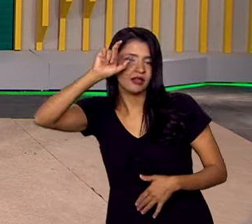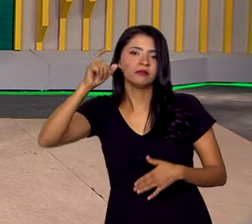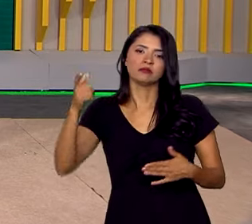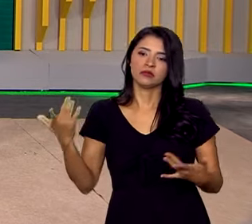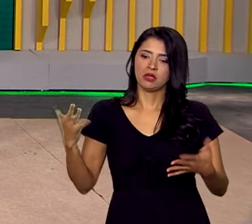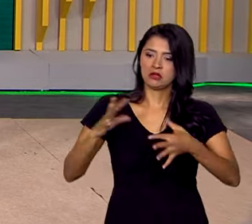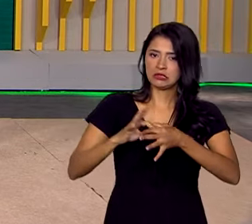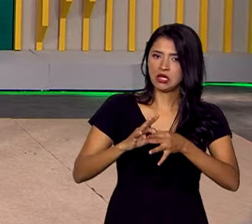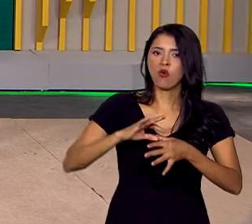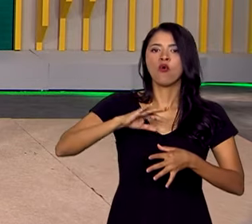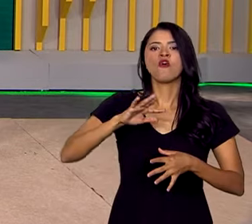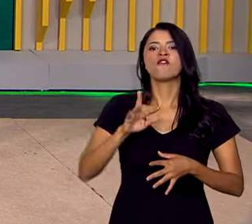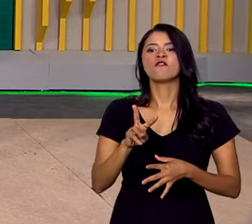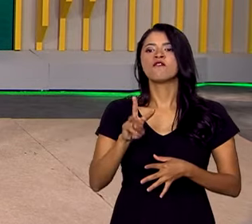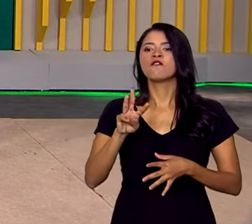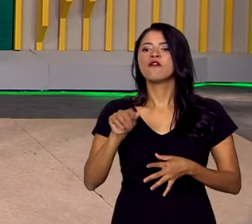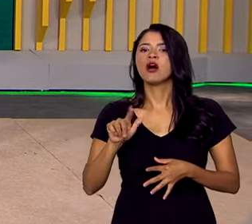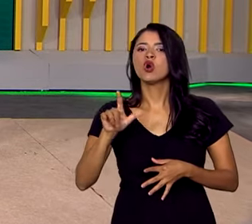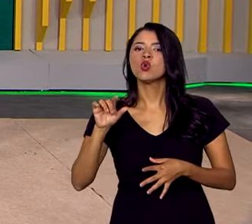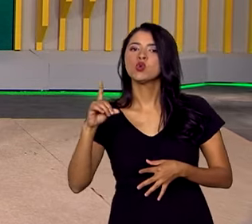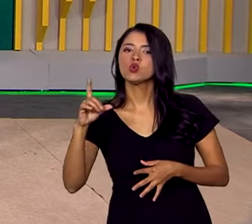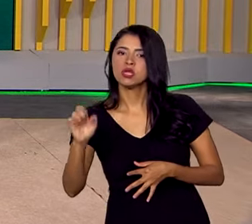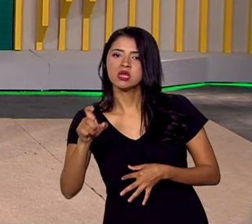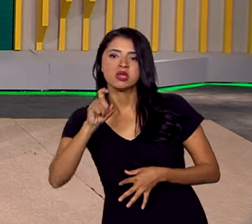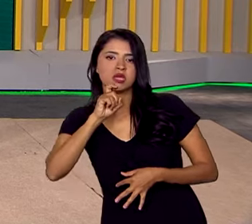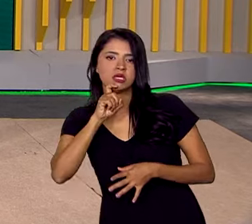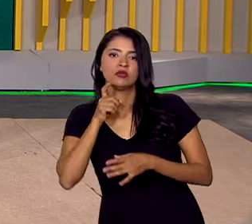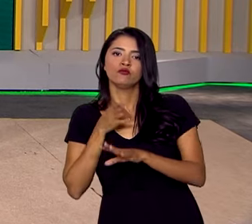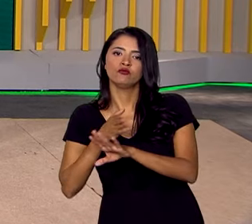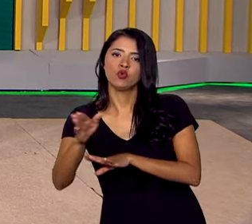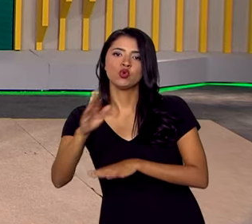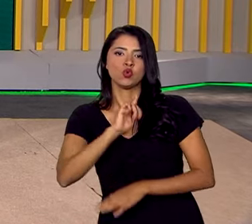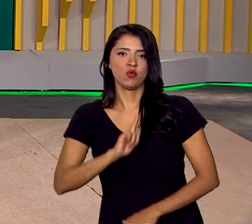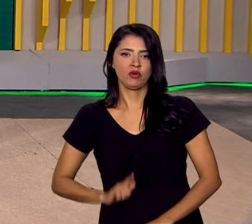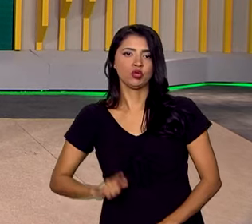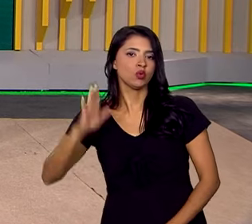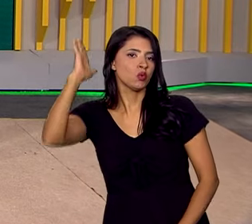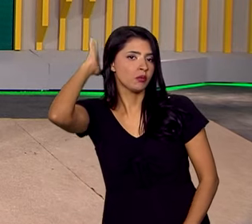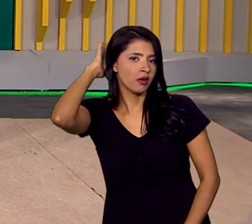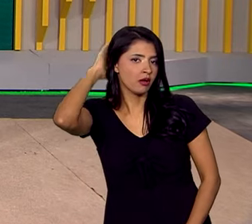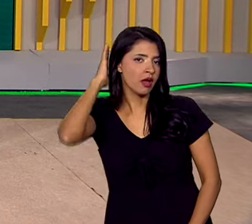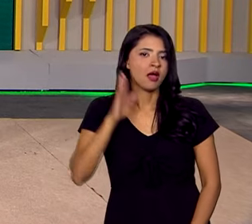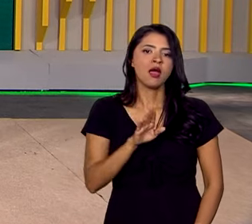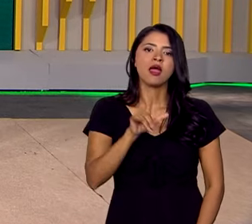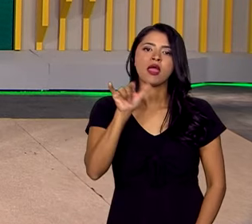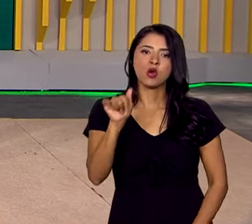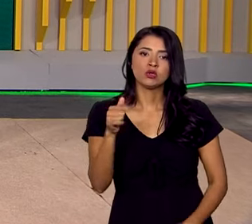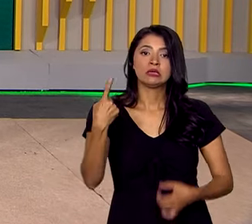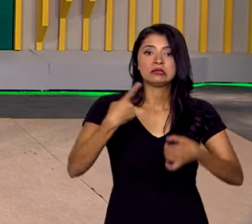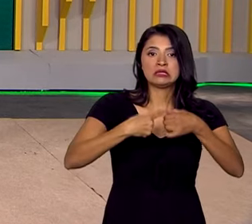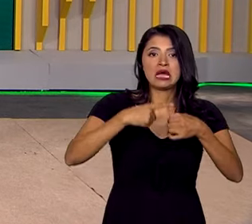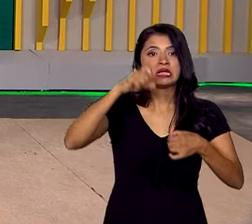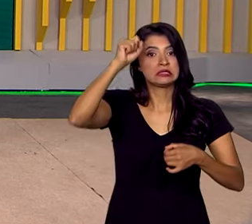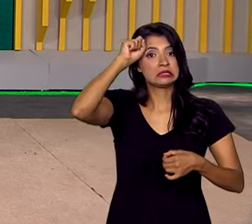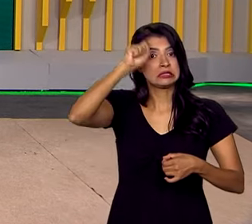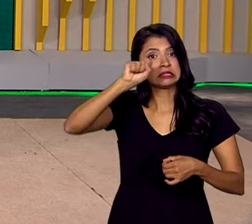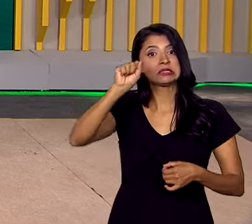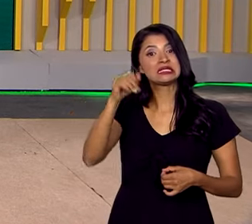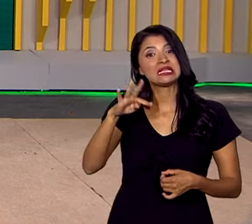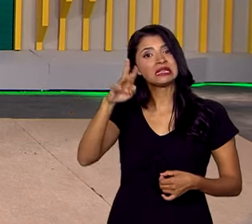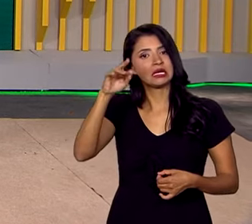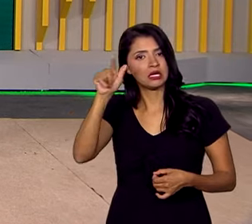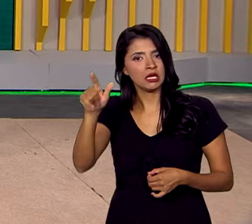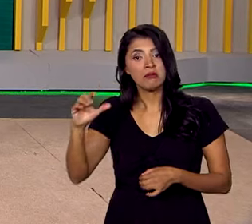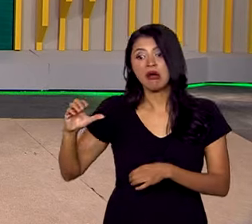regional, Valdês Góes, se reuniram com o governador do Pará, Hélder Barbalho, na cidade de Santarém, para tratar de medidas